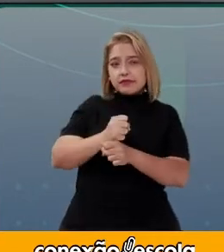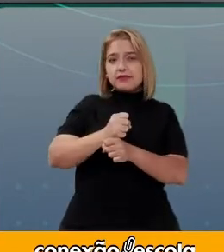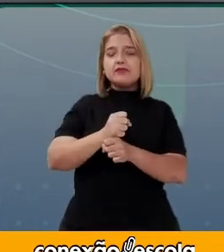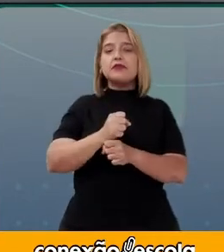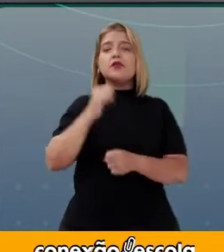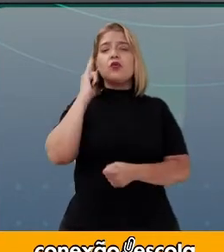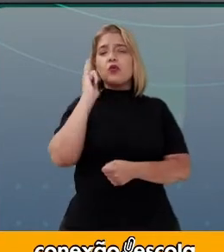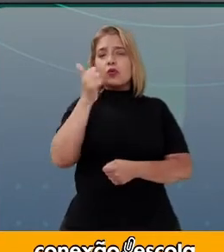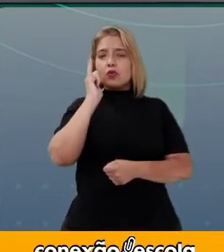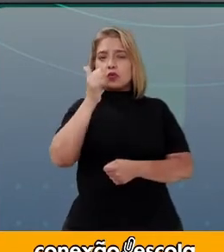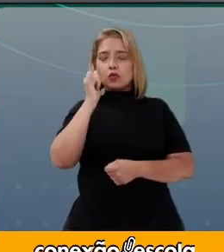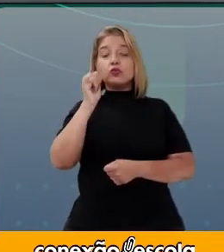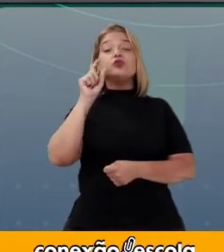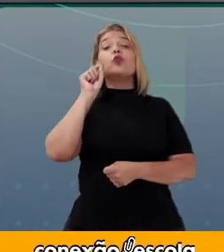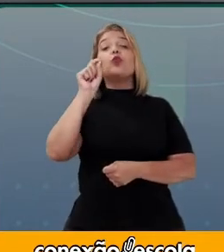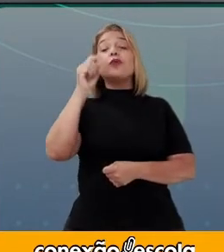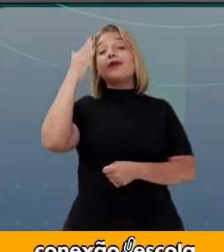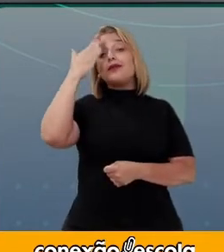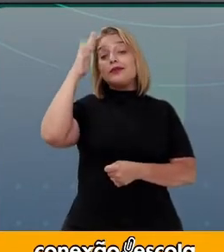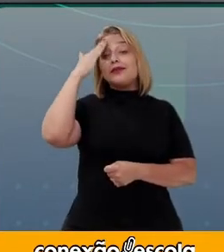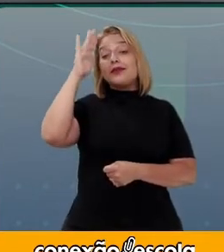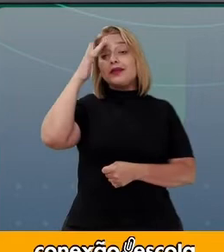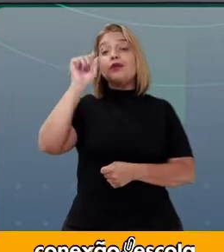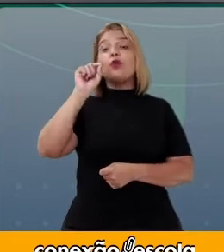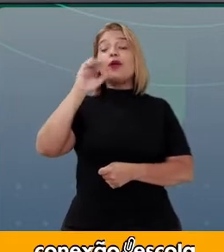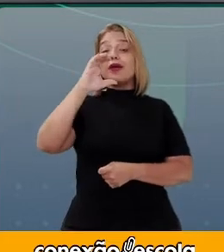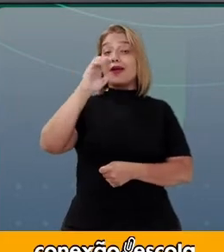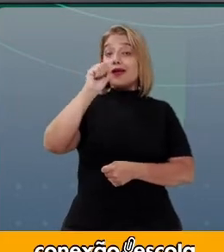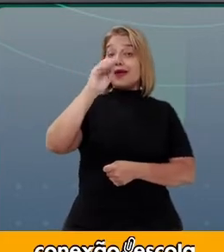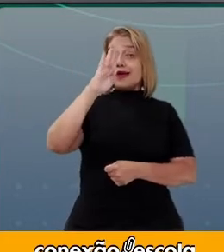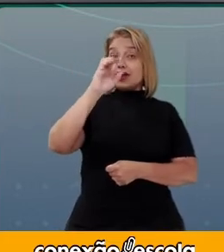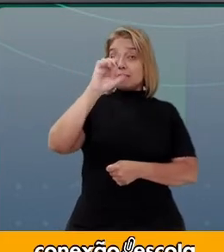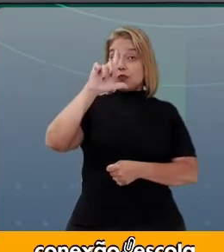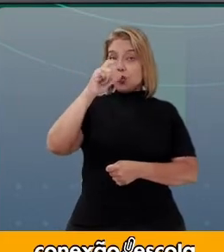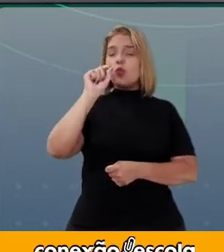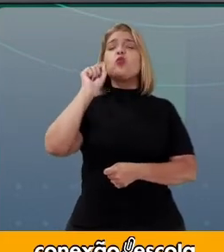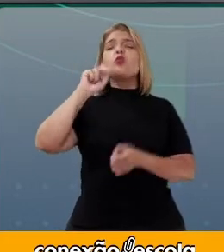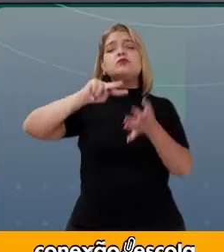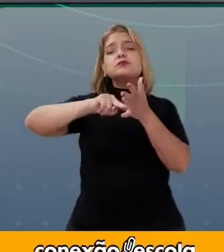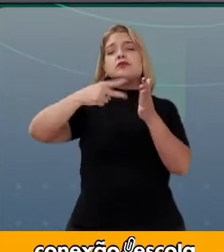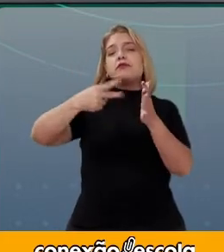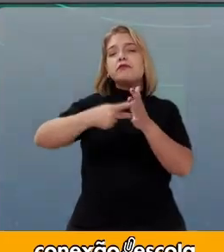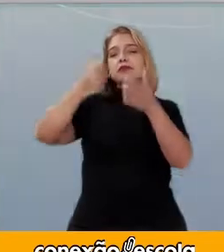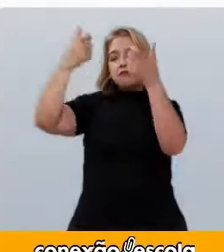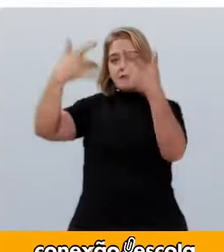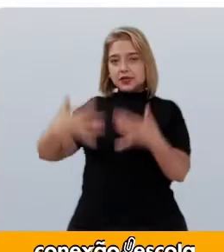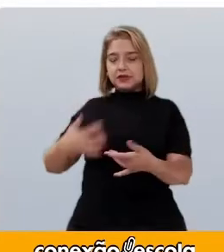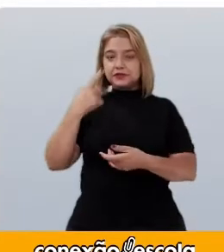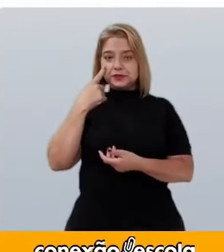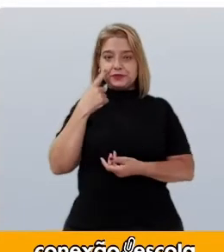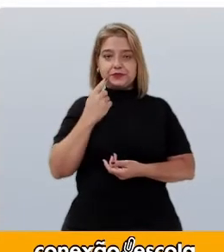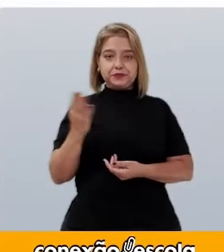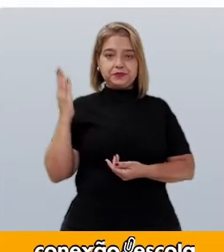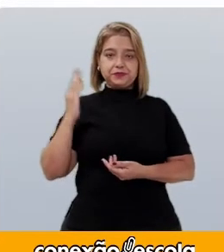do conto E tentar entender O que o caboclo estava querendo dizer Olha só